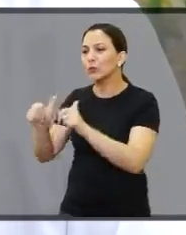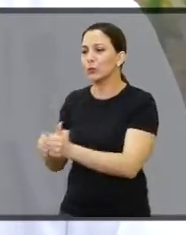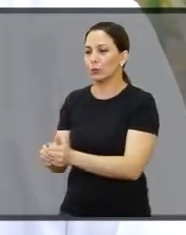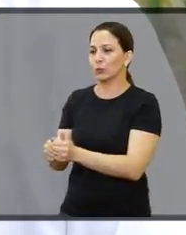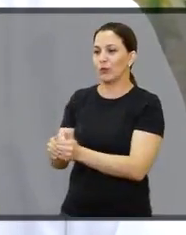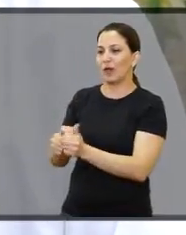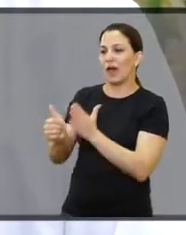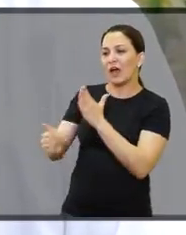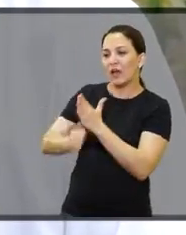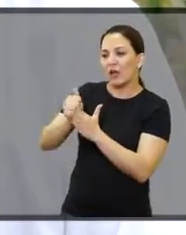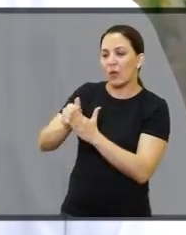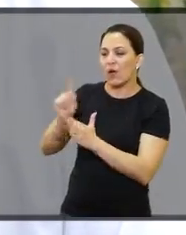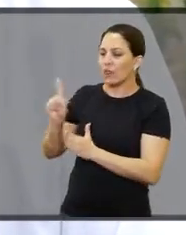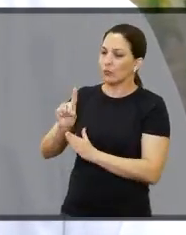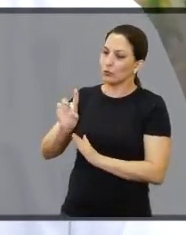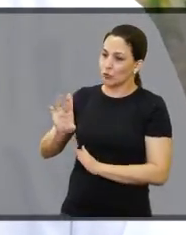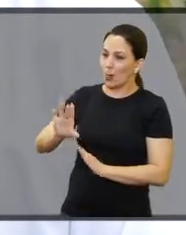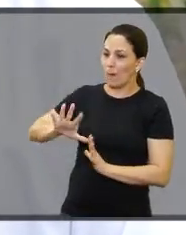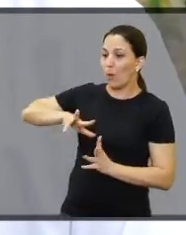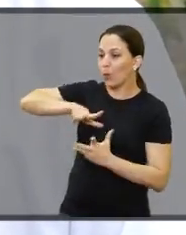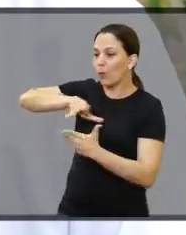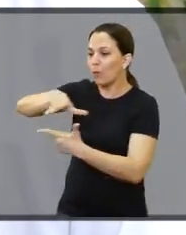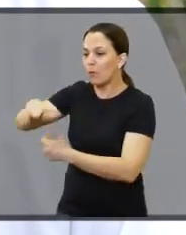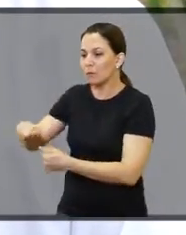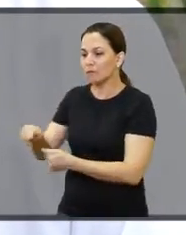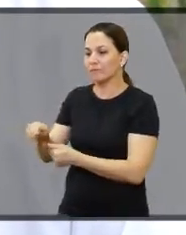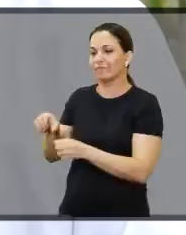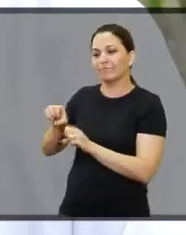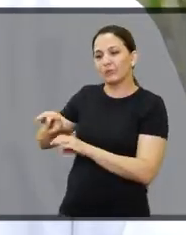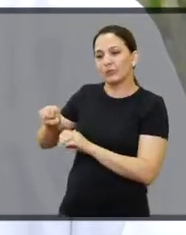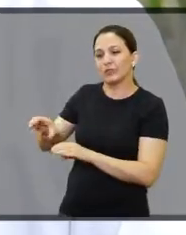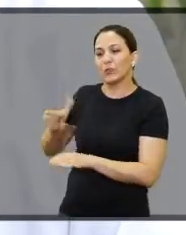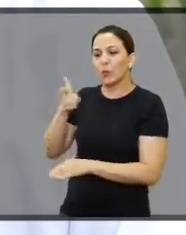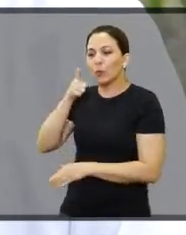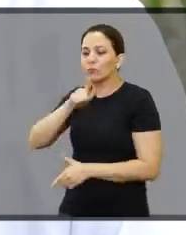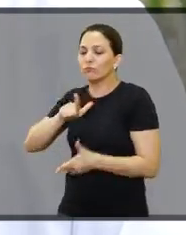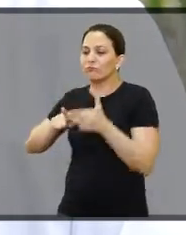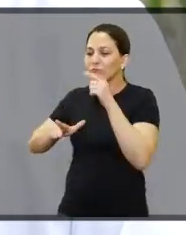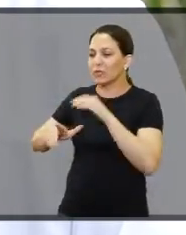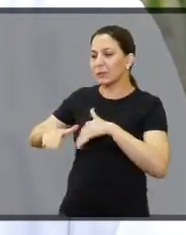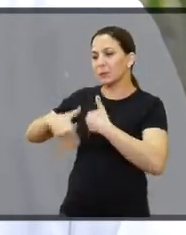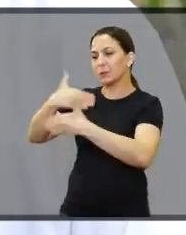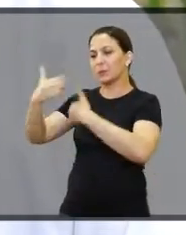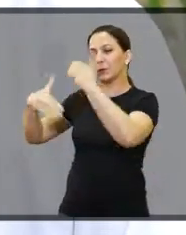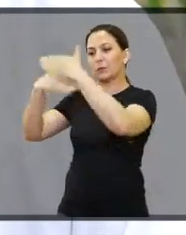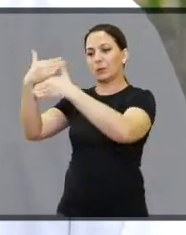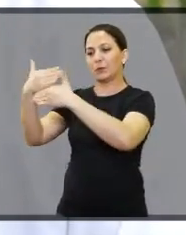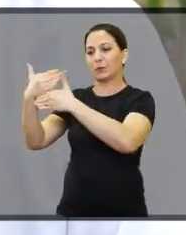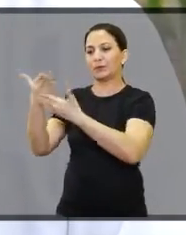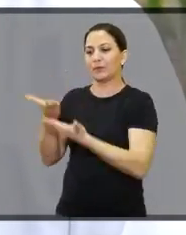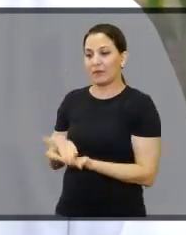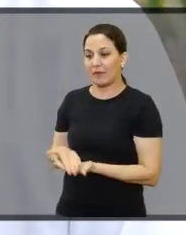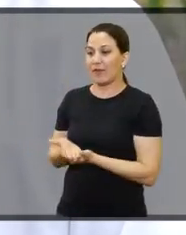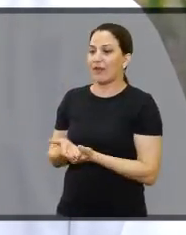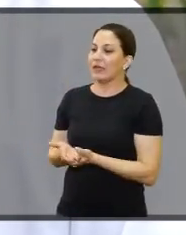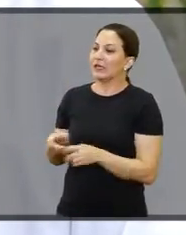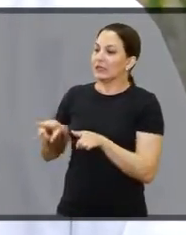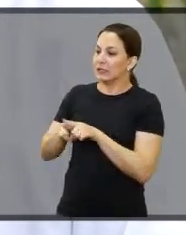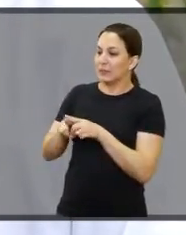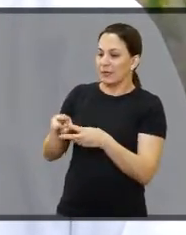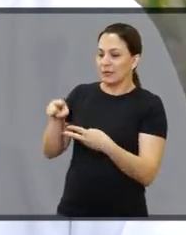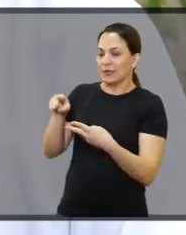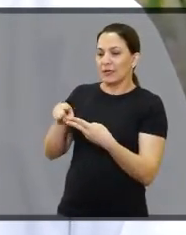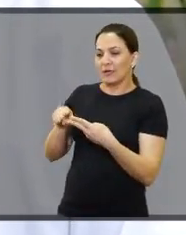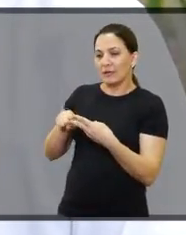a educação para mim é tudo. Não estou falando de Araraquara, estou falando do mundo. Através da educação você consegue qualquer coisa e